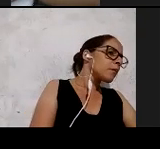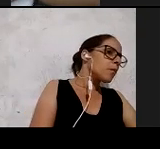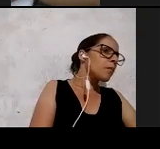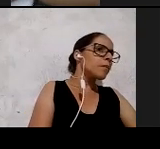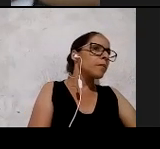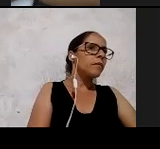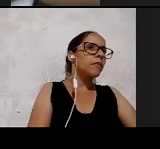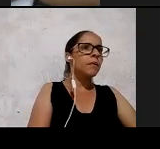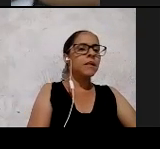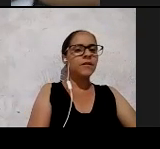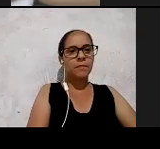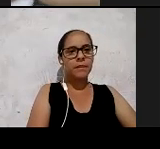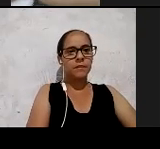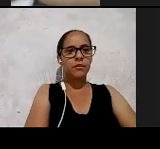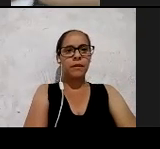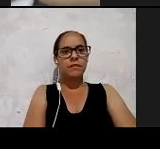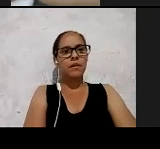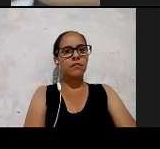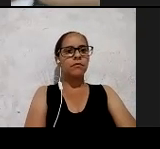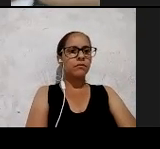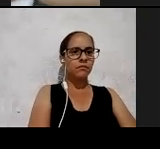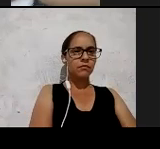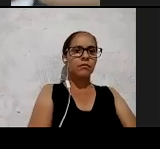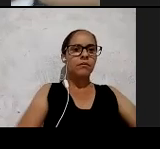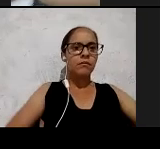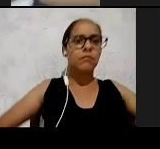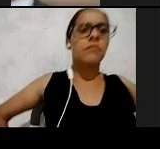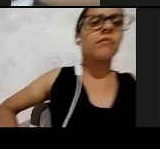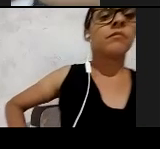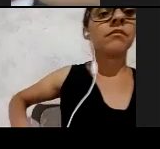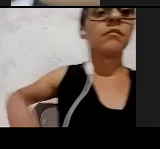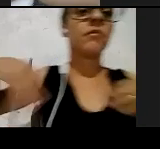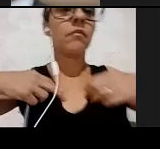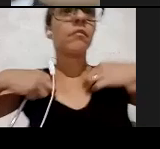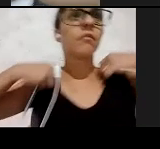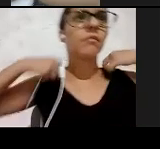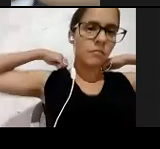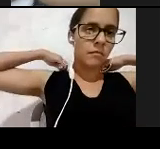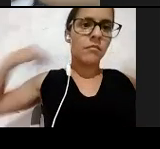laboratórios de ciência, certo? Hoje,